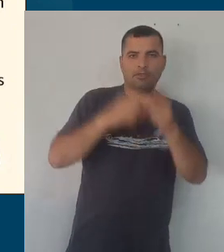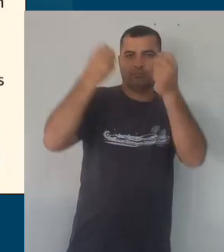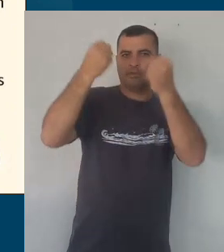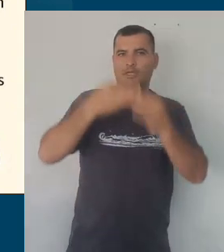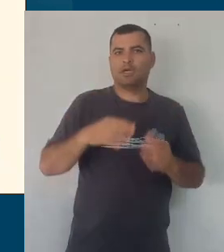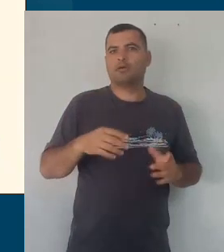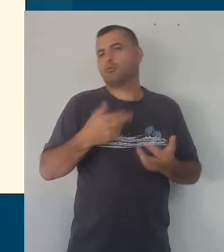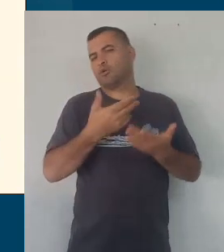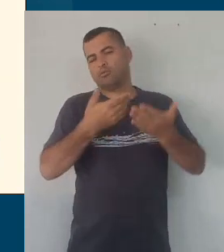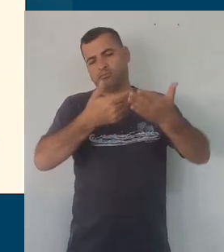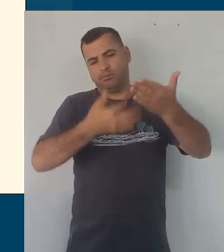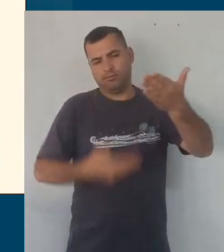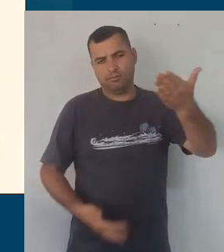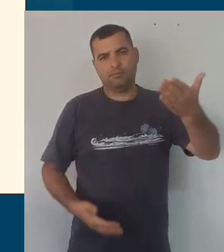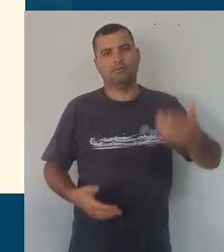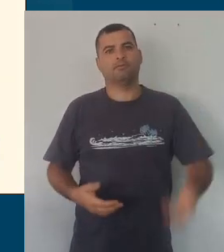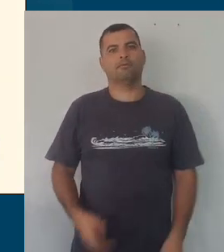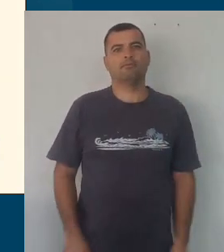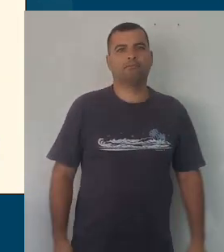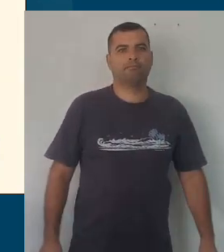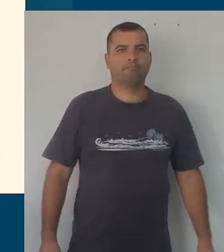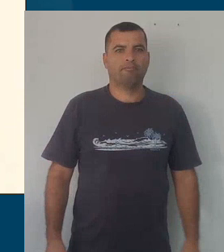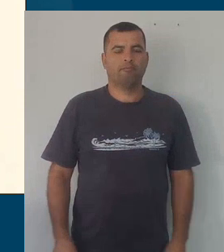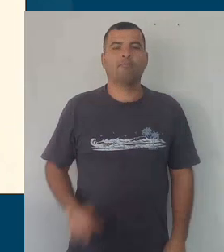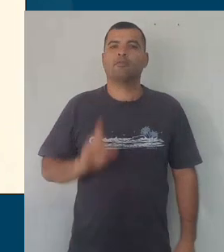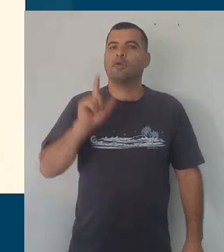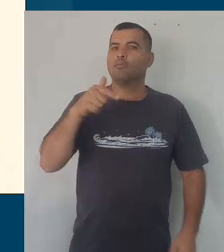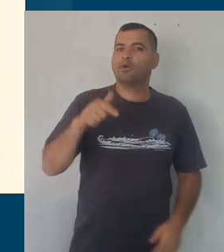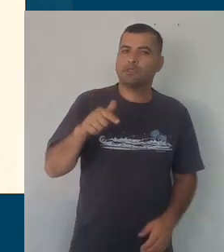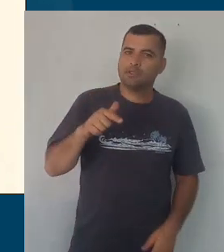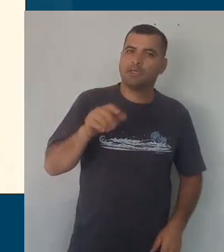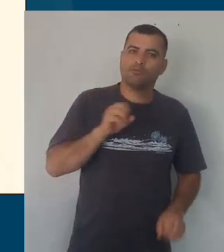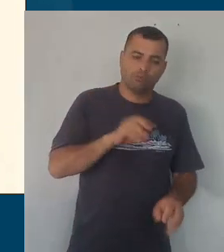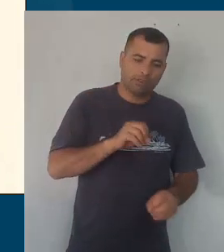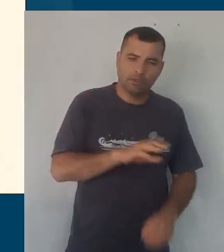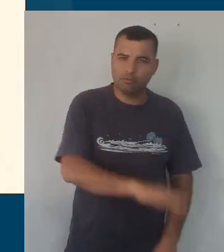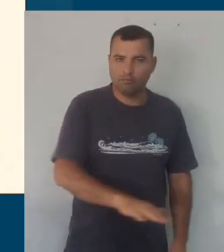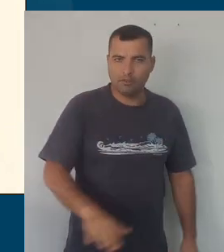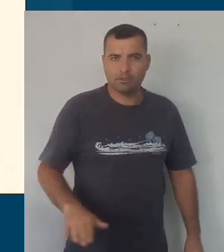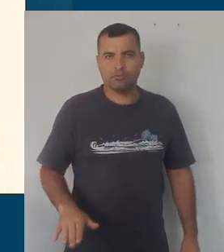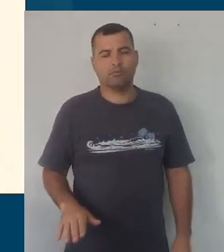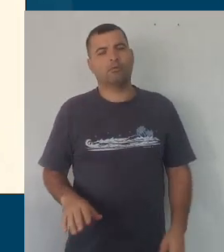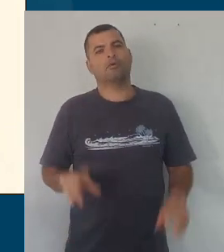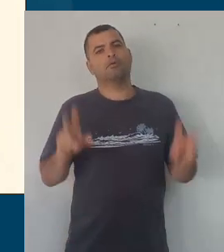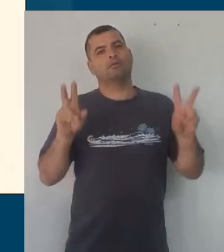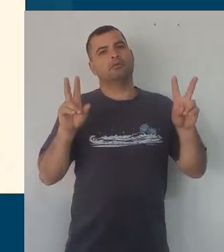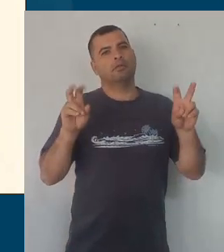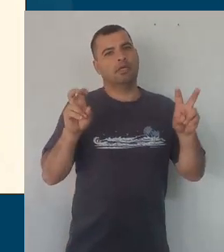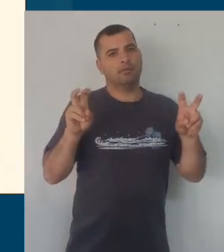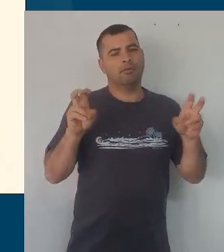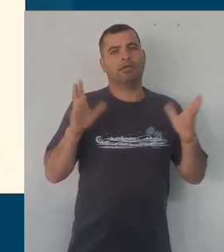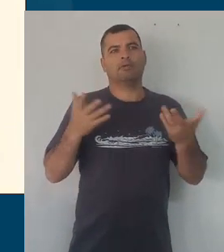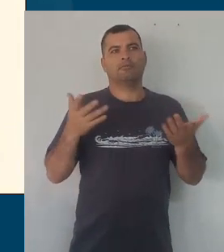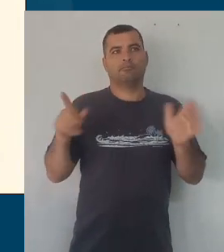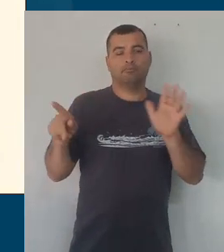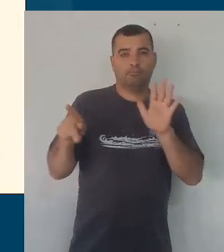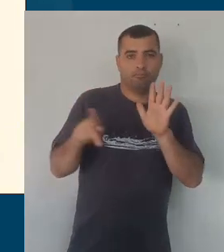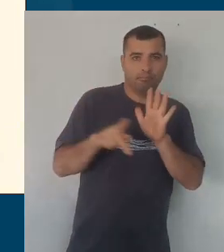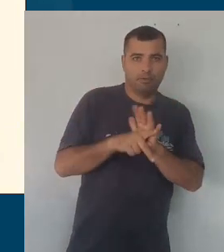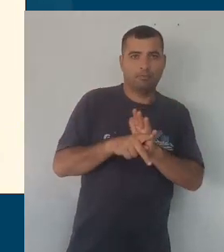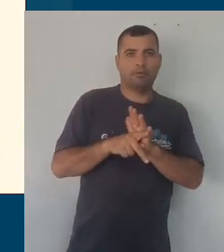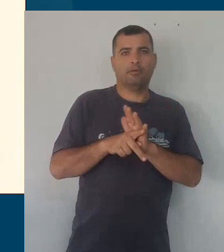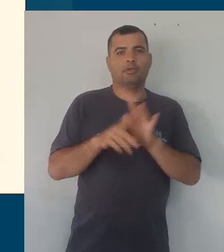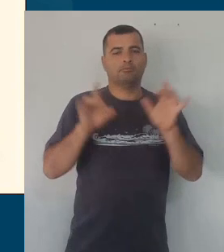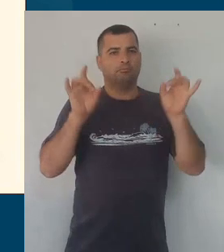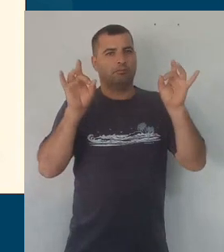entrar mais em detalhes com vocês sobre isso. Na etapa de educação infantil, nós vamos tratar, como eu disse, especificamente,